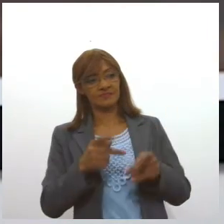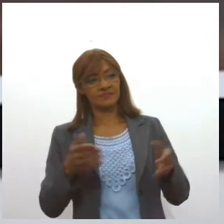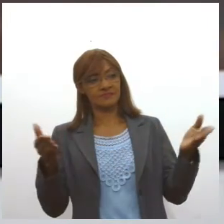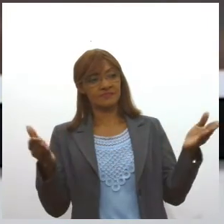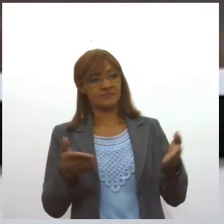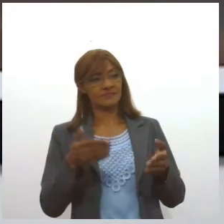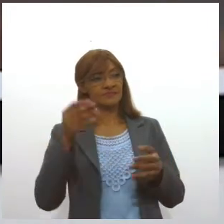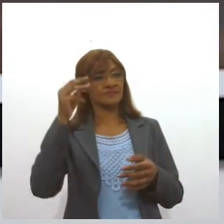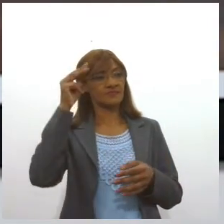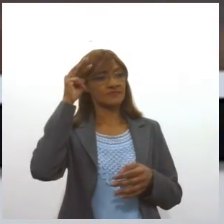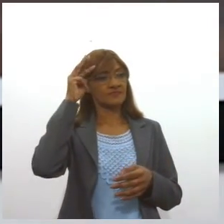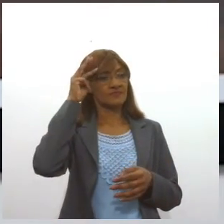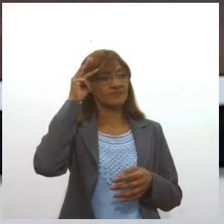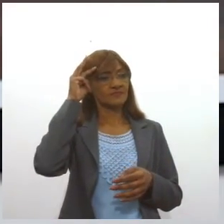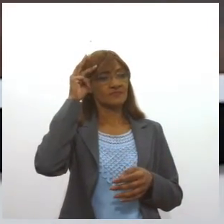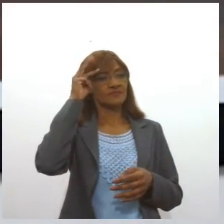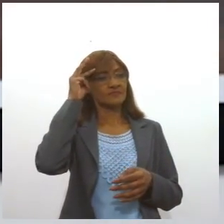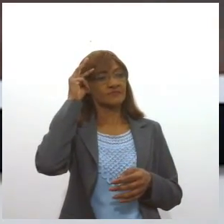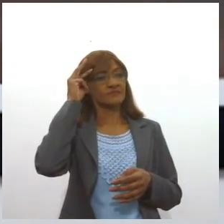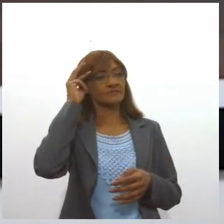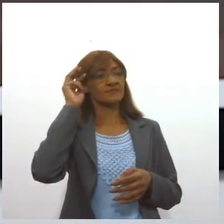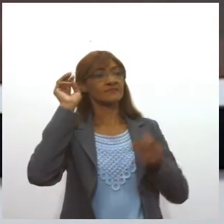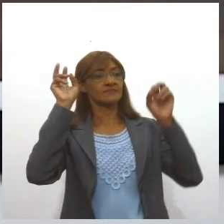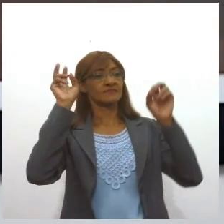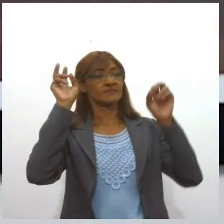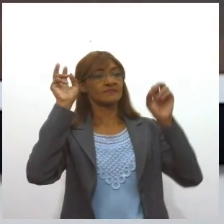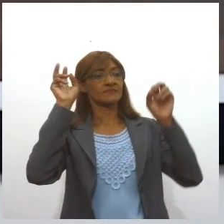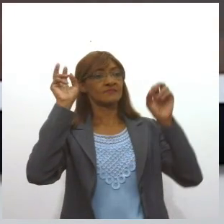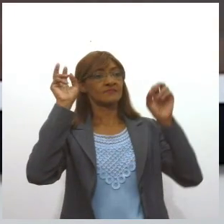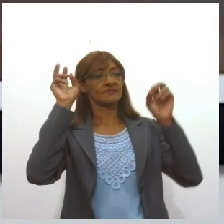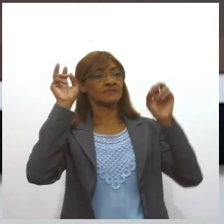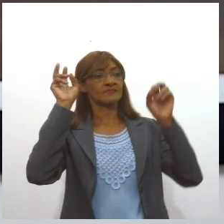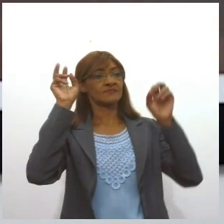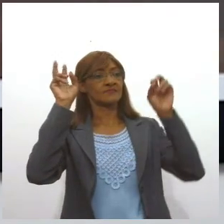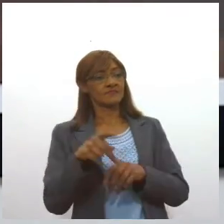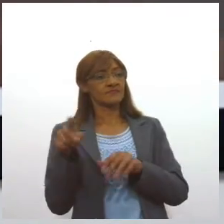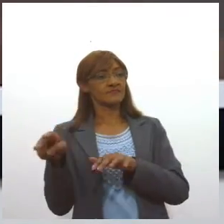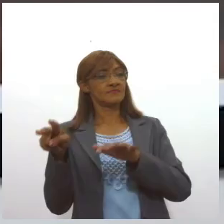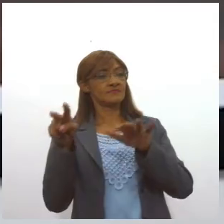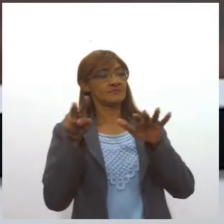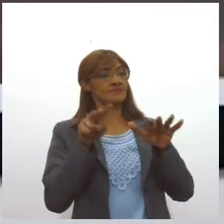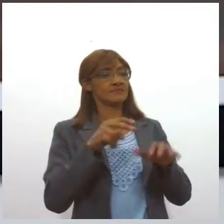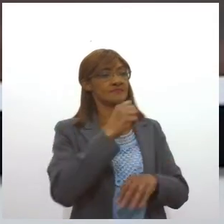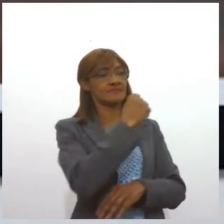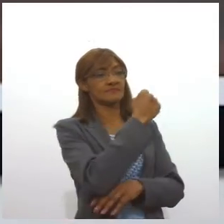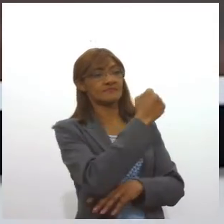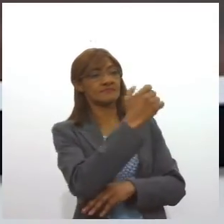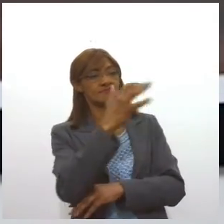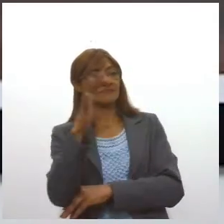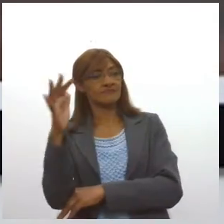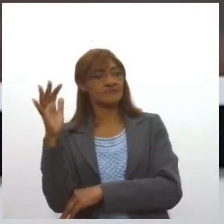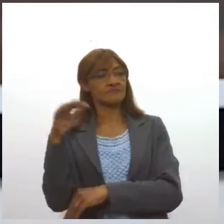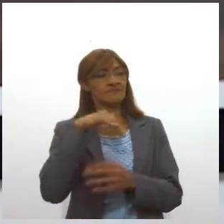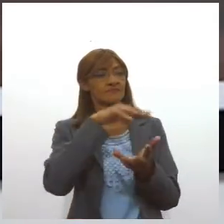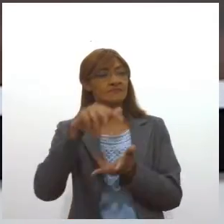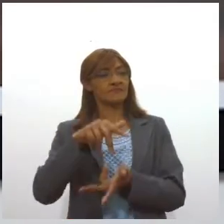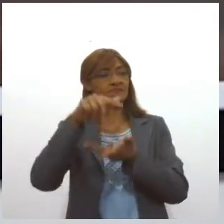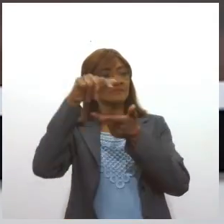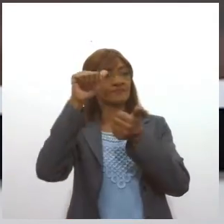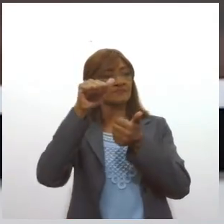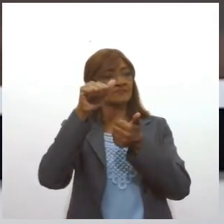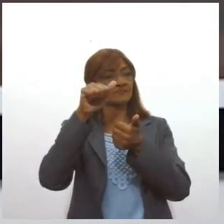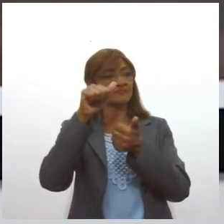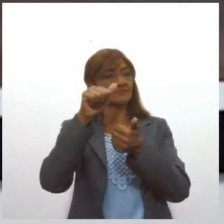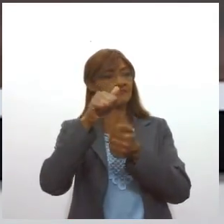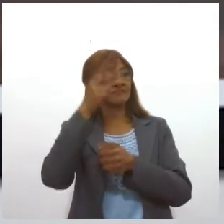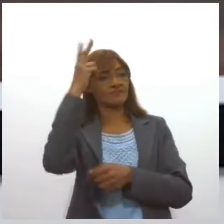-feira e teremos Além da Pauta, que esta semana discutirá sobre o meio ambiente e sustentabilidade. Então, não esqueça